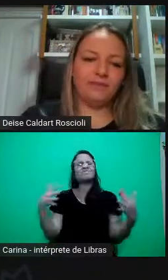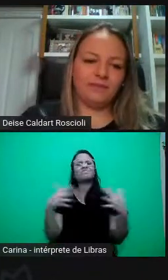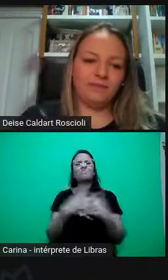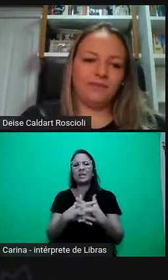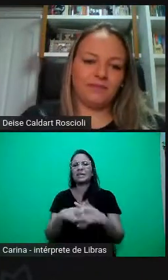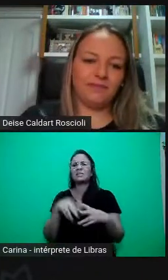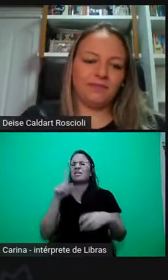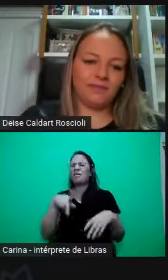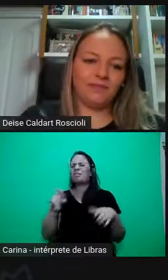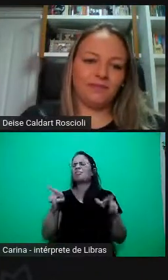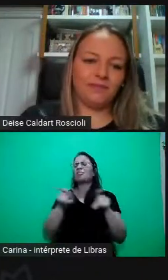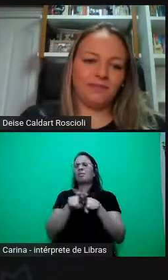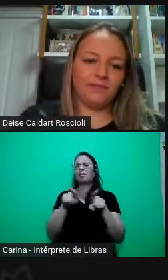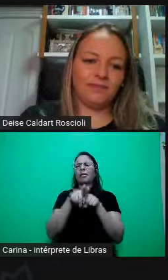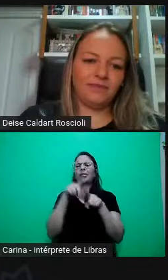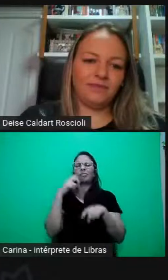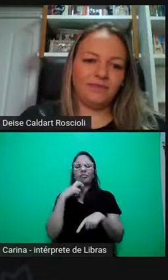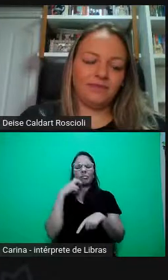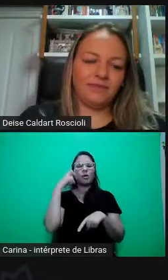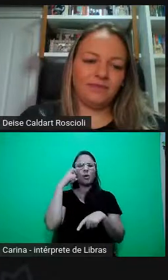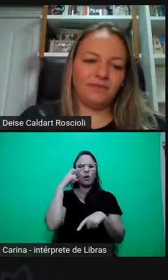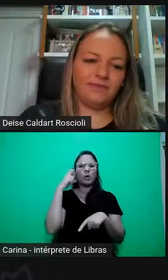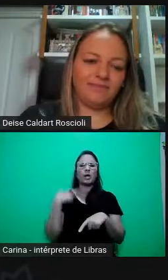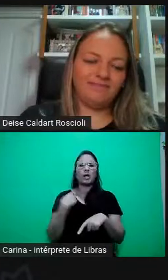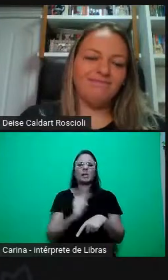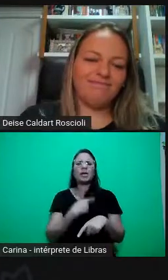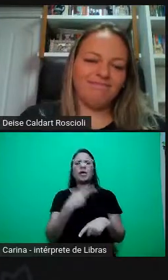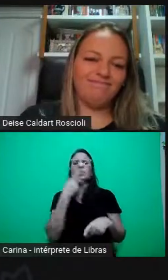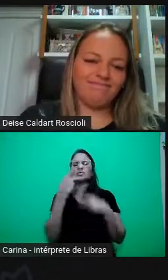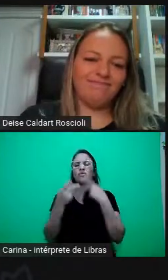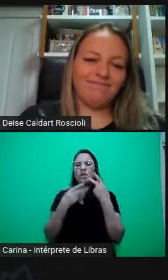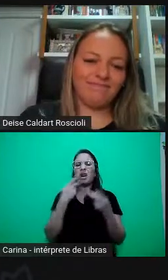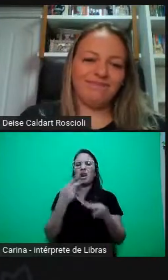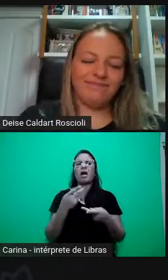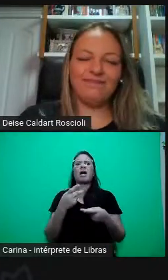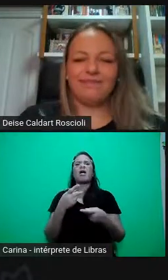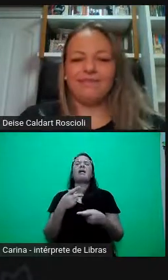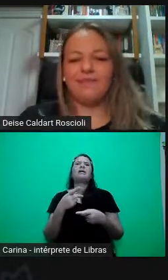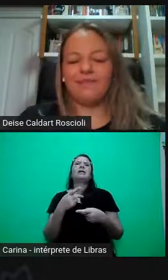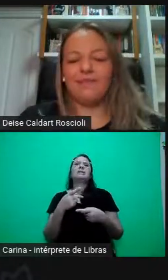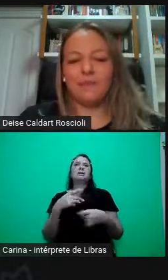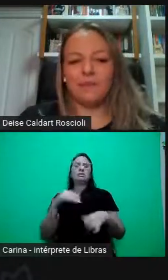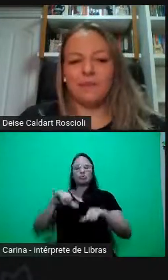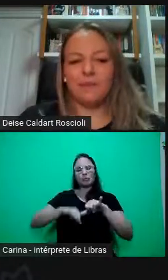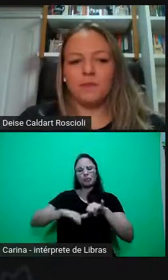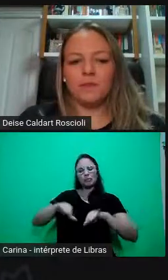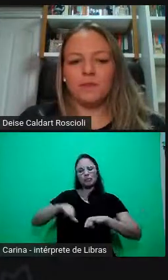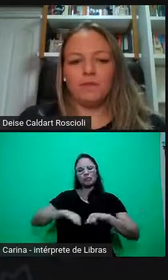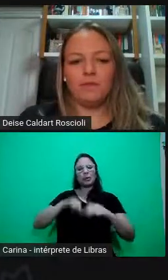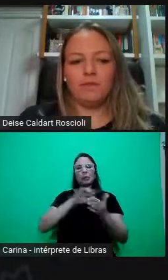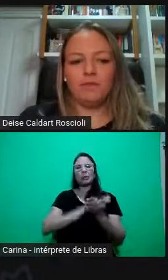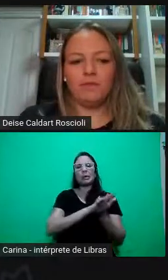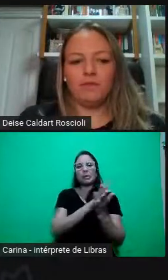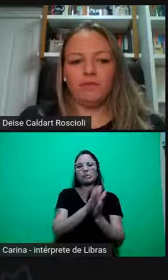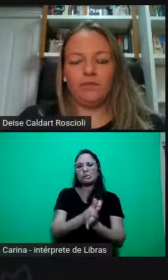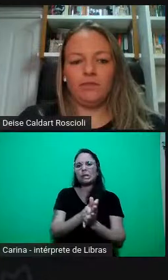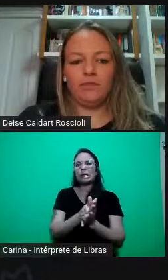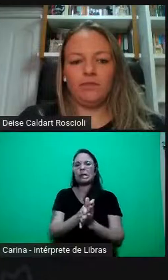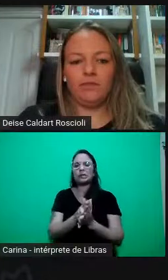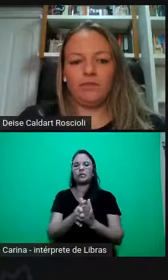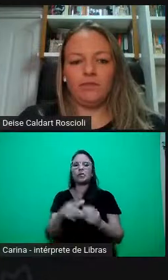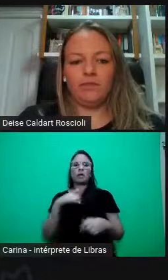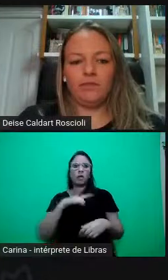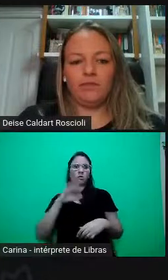de a gente falar que sofreu preconceito, assim, ah, olha, eu sofri, no meu caso, sofri lesbiofobia,